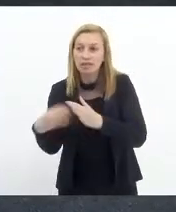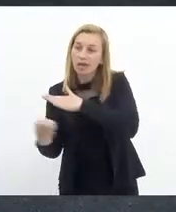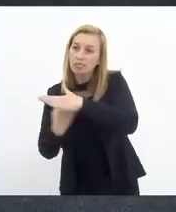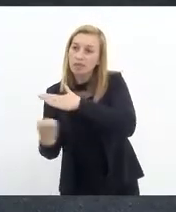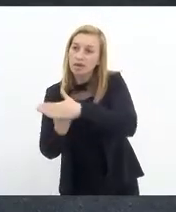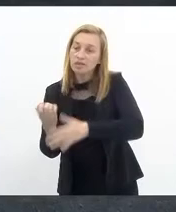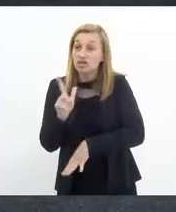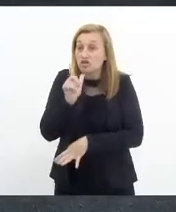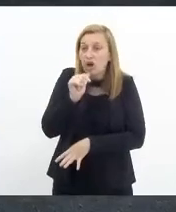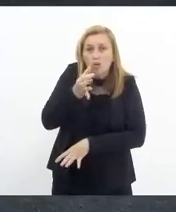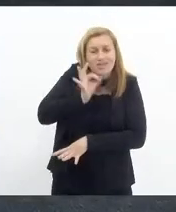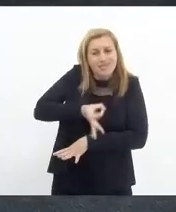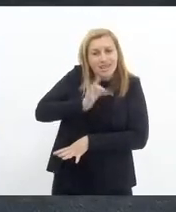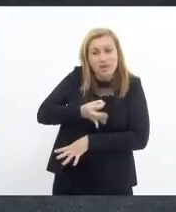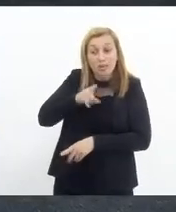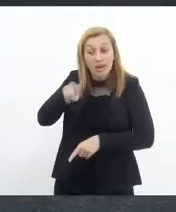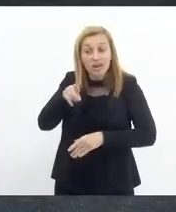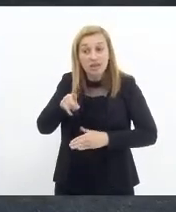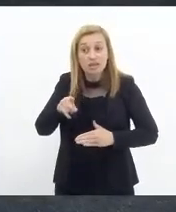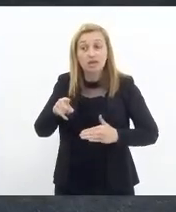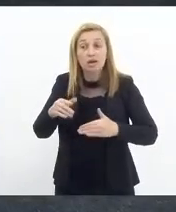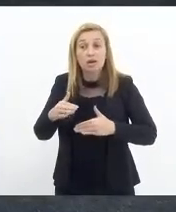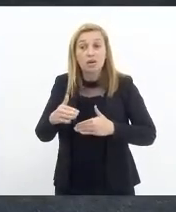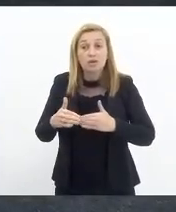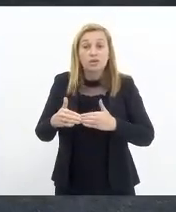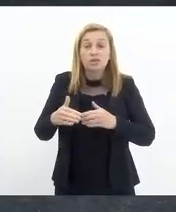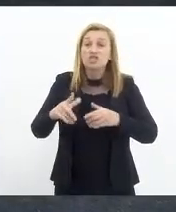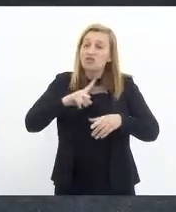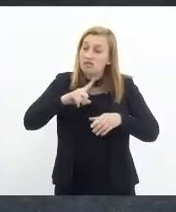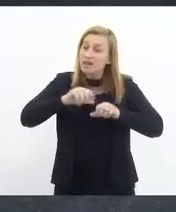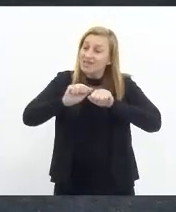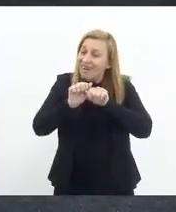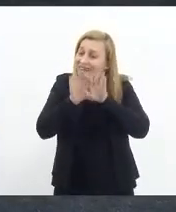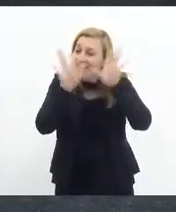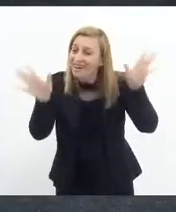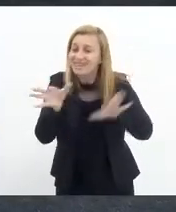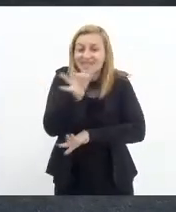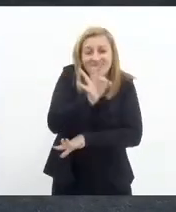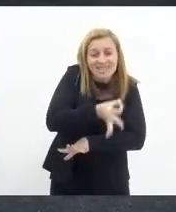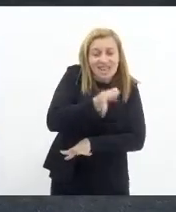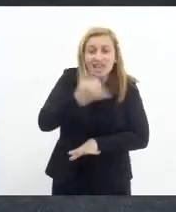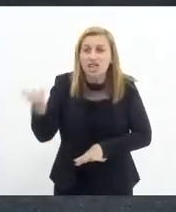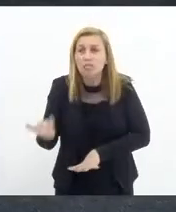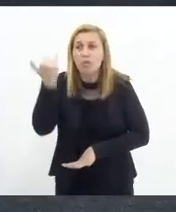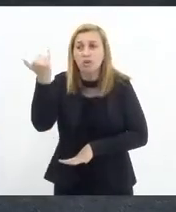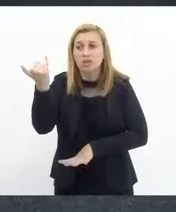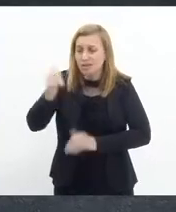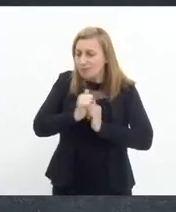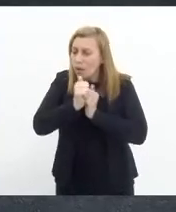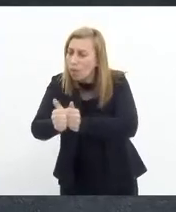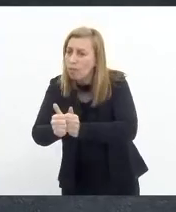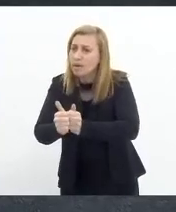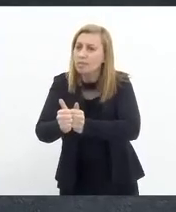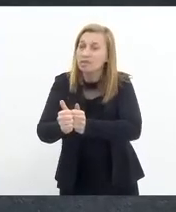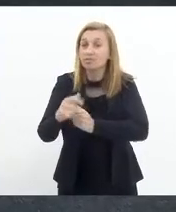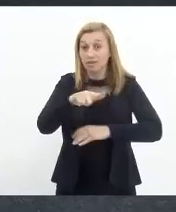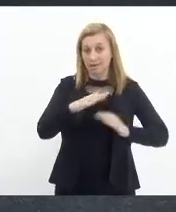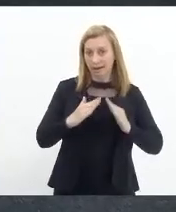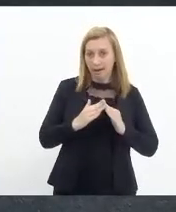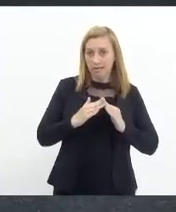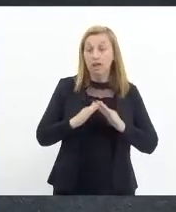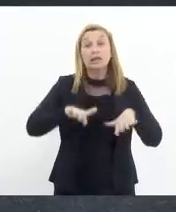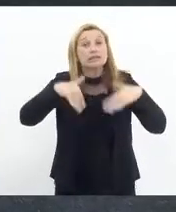era justamente para que esse processo tivesse a transparência necessária e importante para o acompanhamento dessa casa.